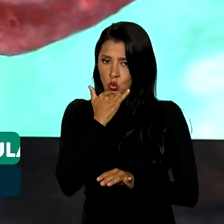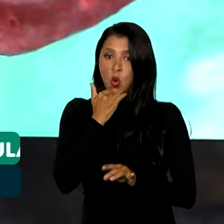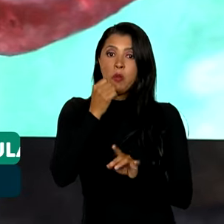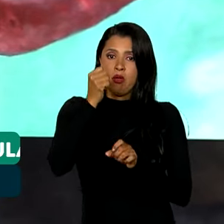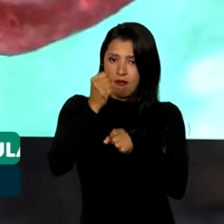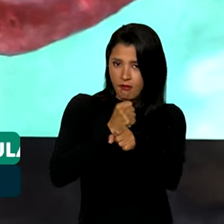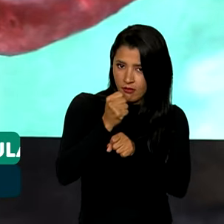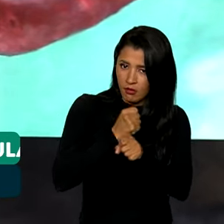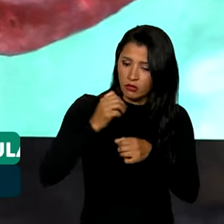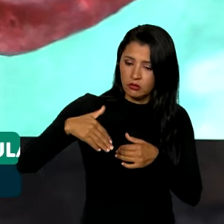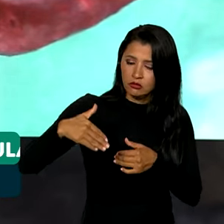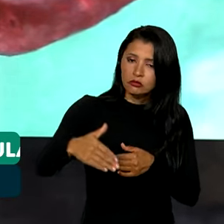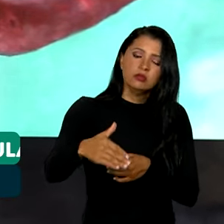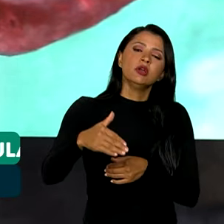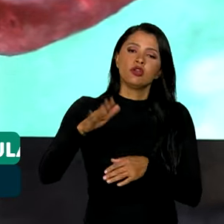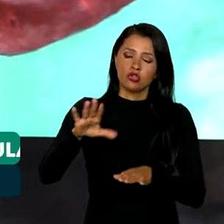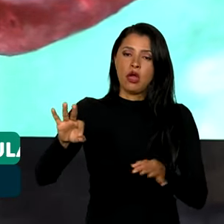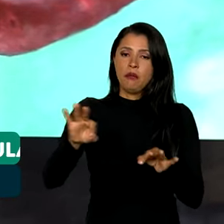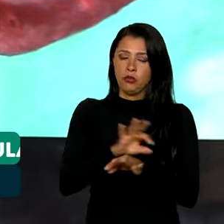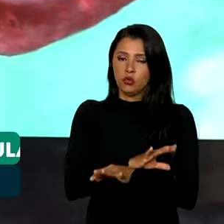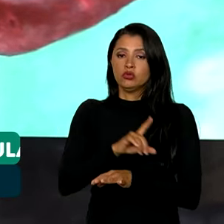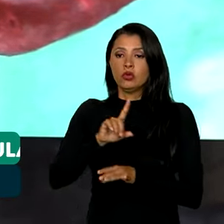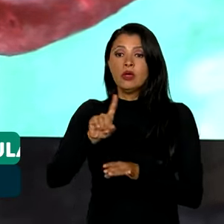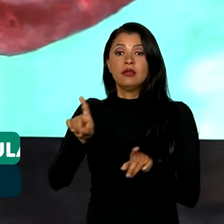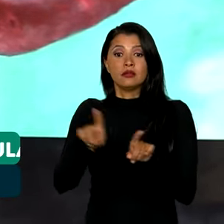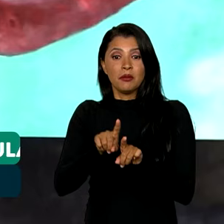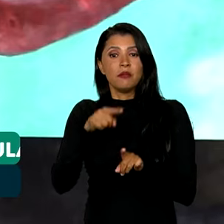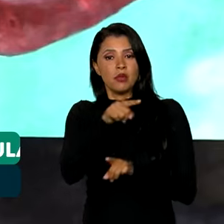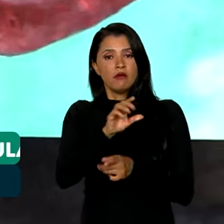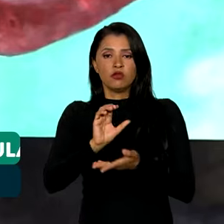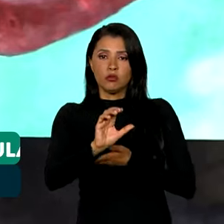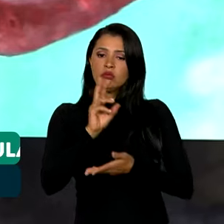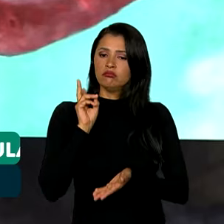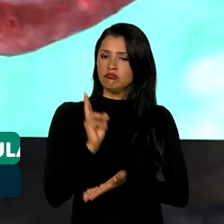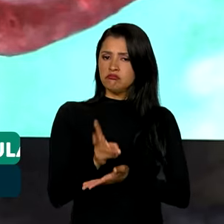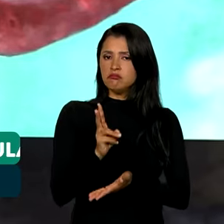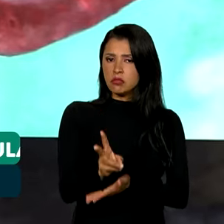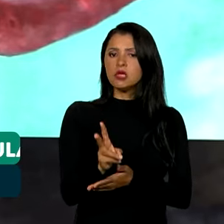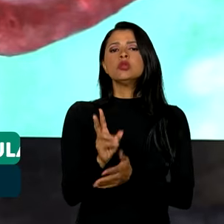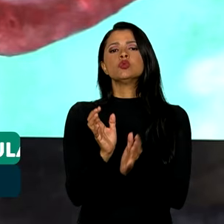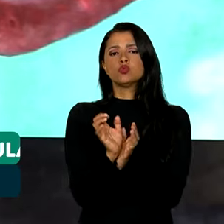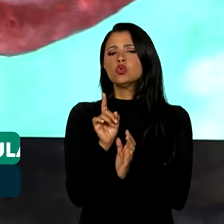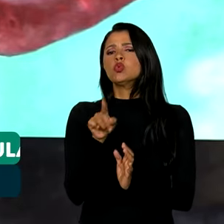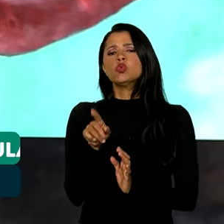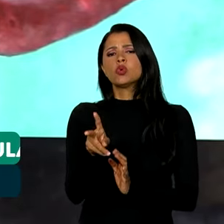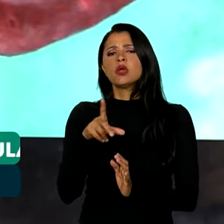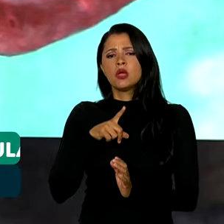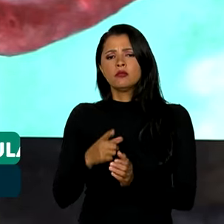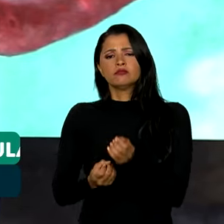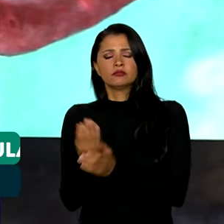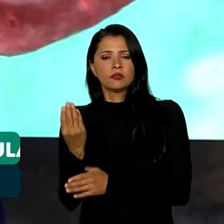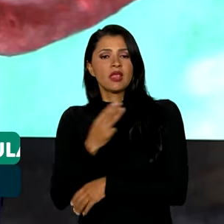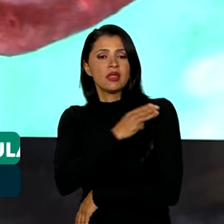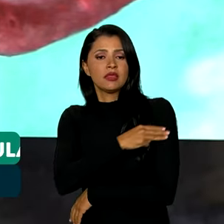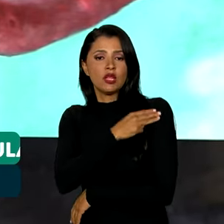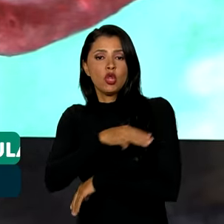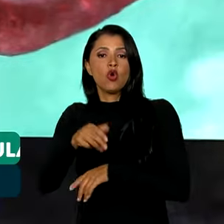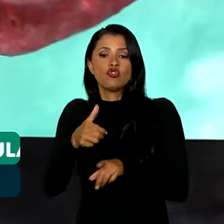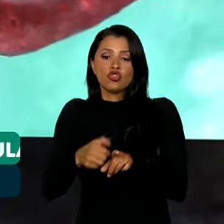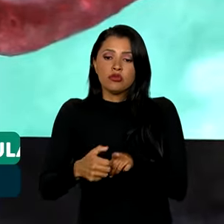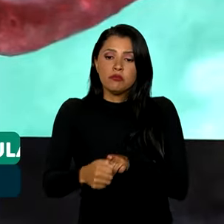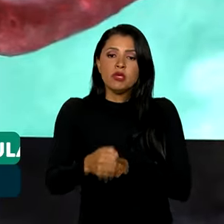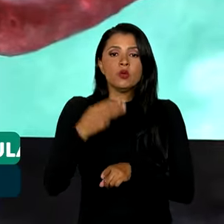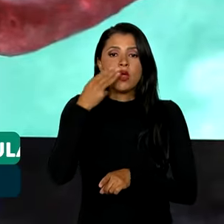prontos em um pacote total. Fora os investimentos deste mesmo grupo na produção de etamol de milho e de cana-de